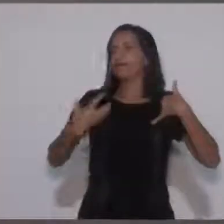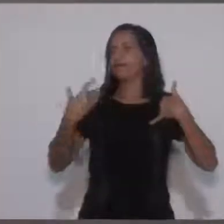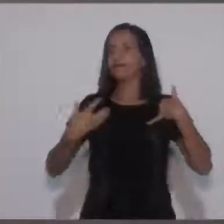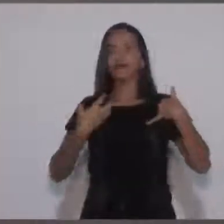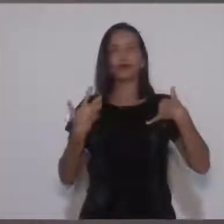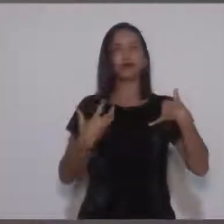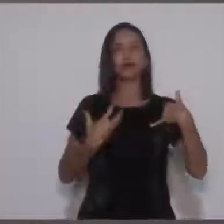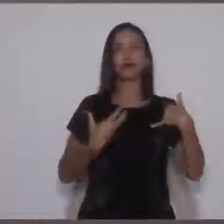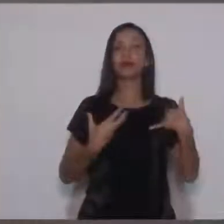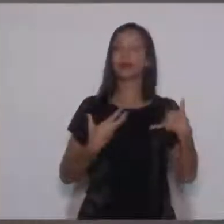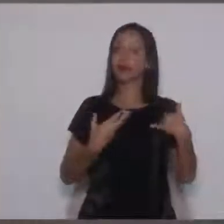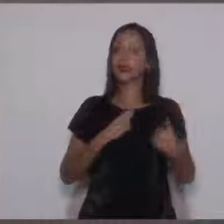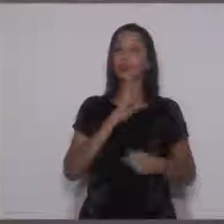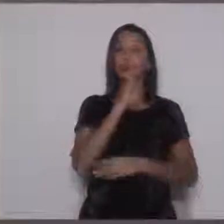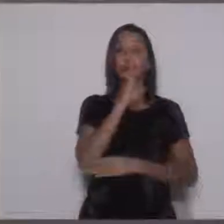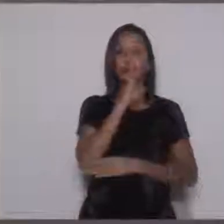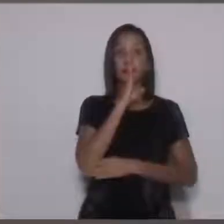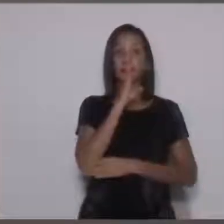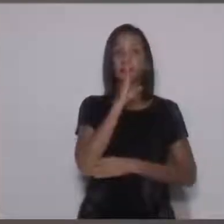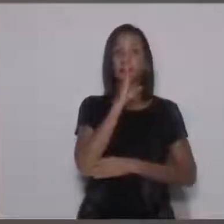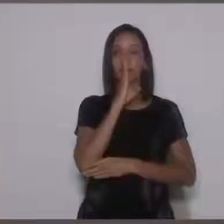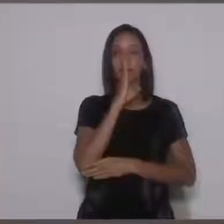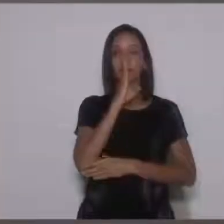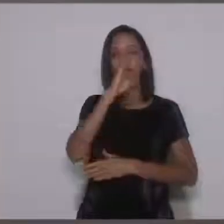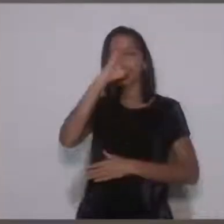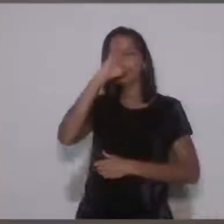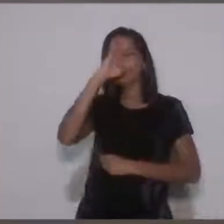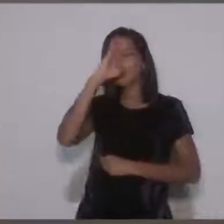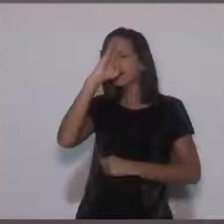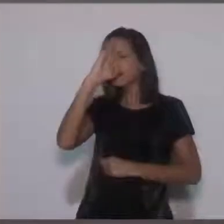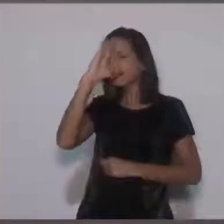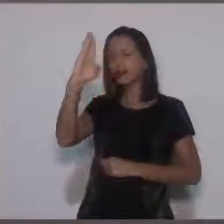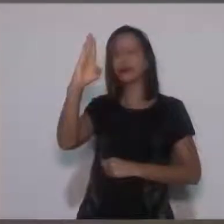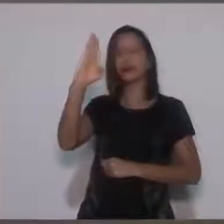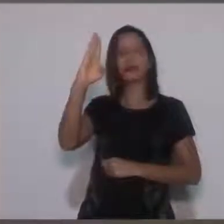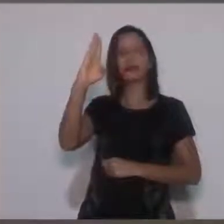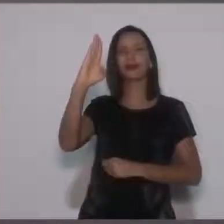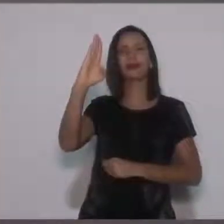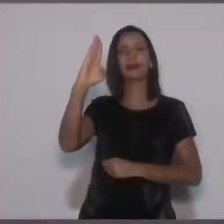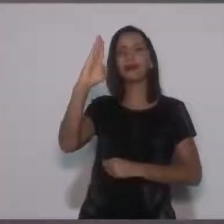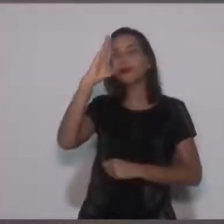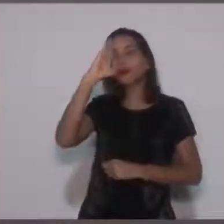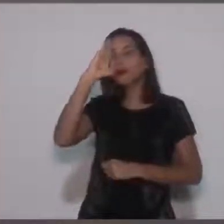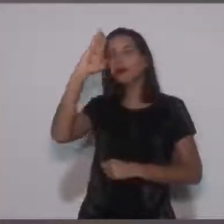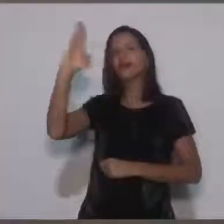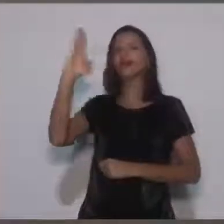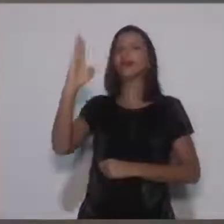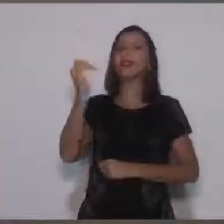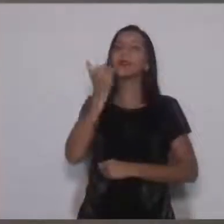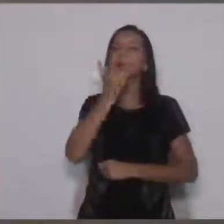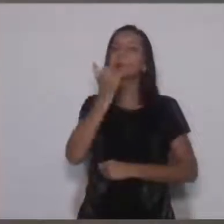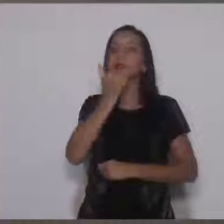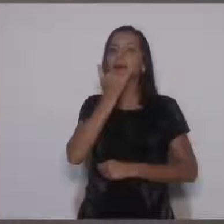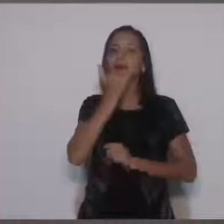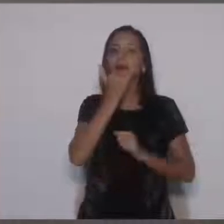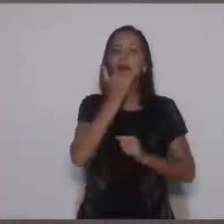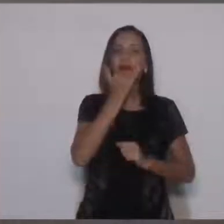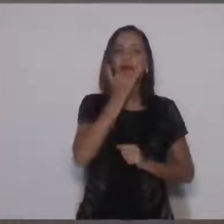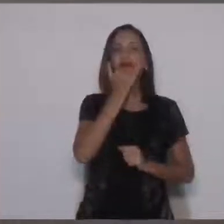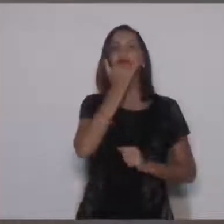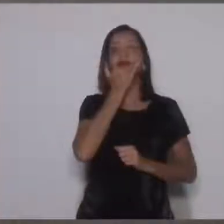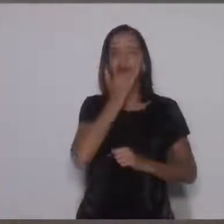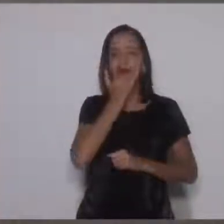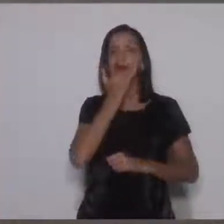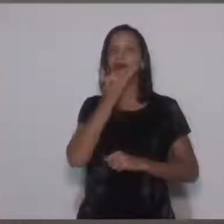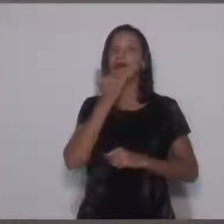O silêncio é a grandeza do perdão, que se cala e espera